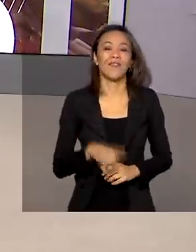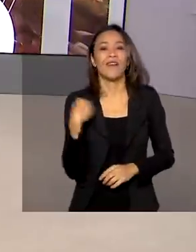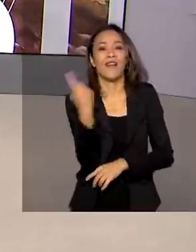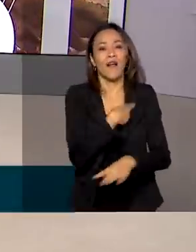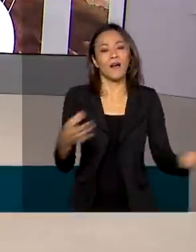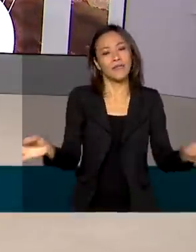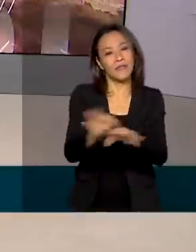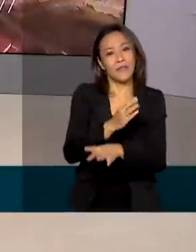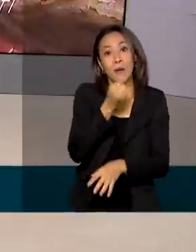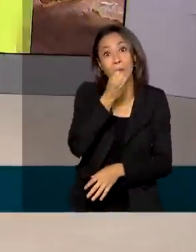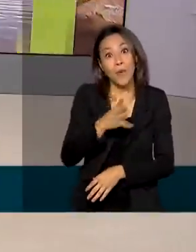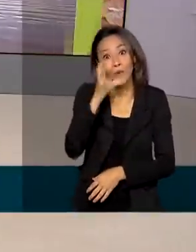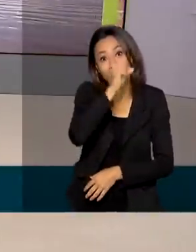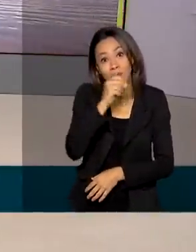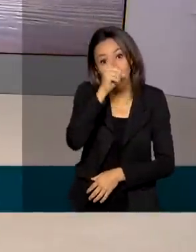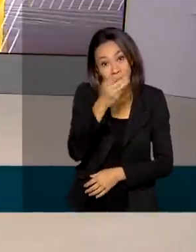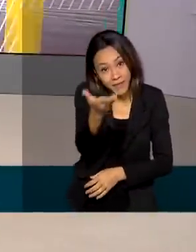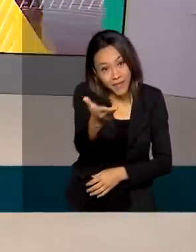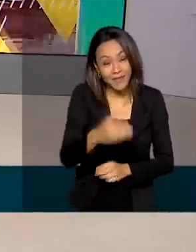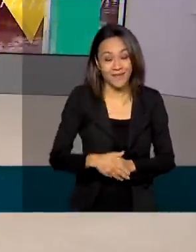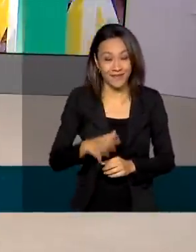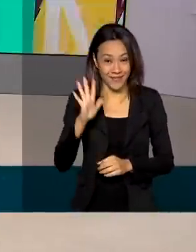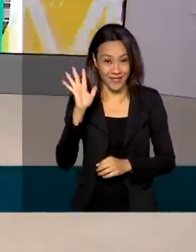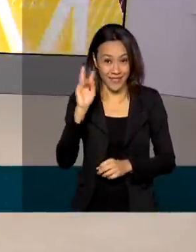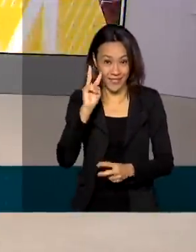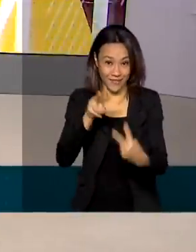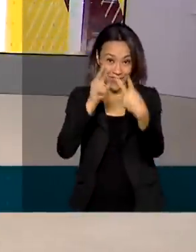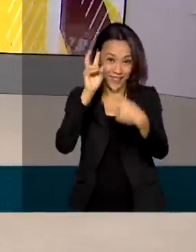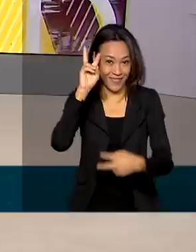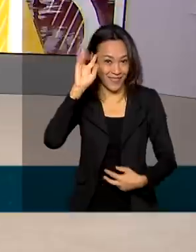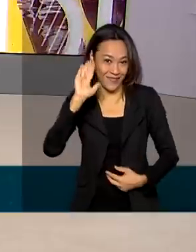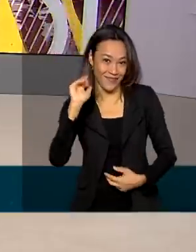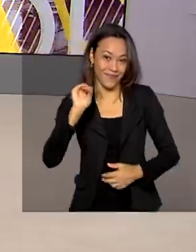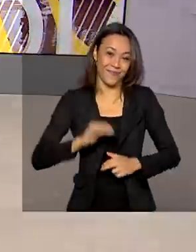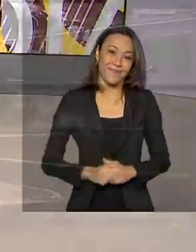por aqui. Um bom final de semana para você e até segunda-feira. Tchau, tchau.